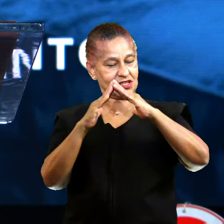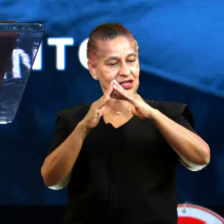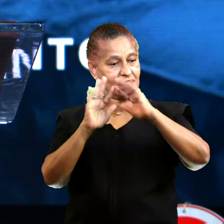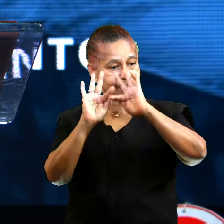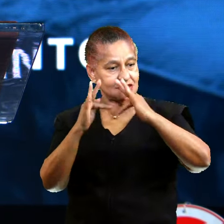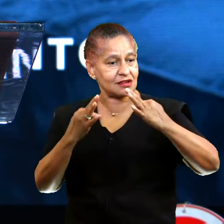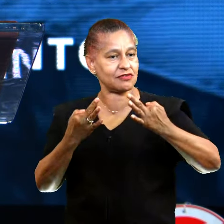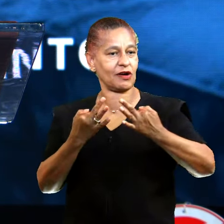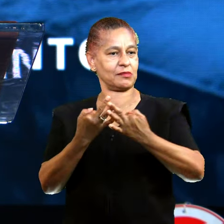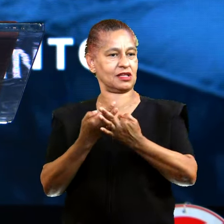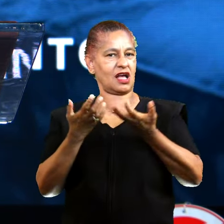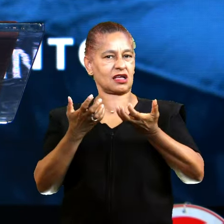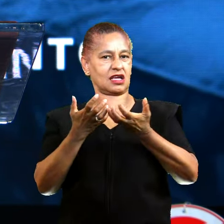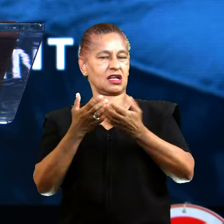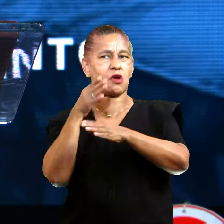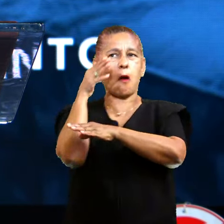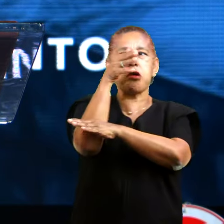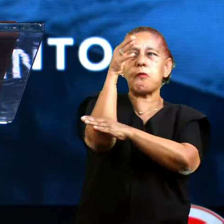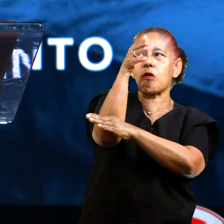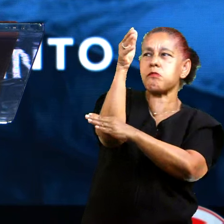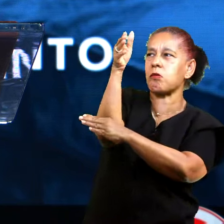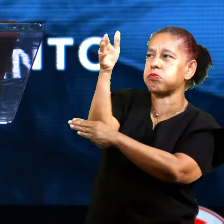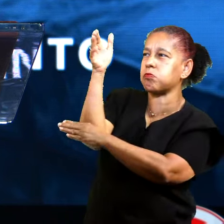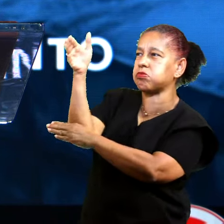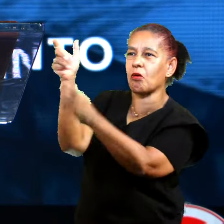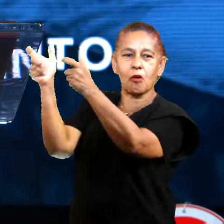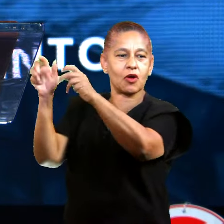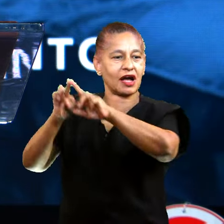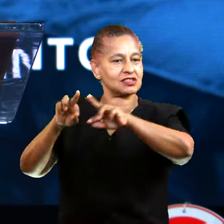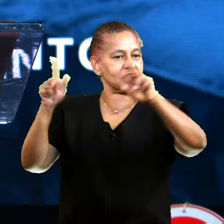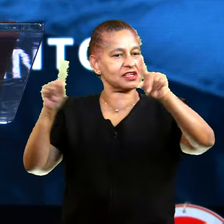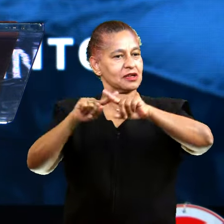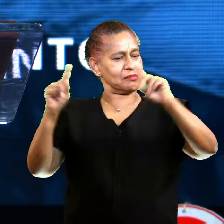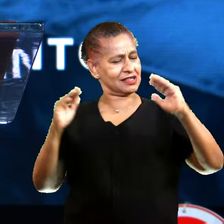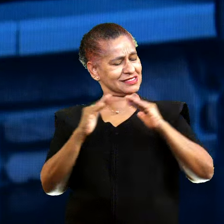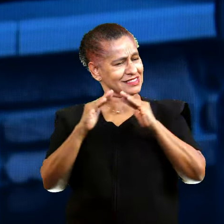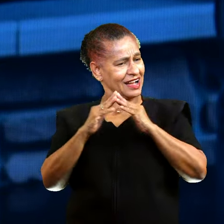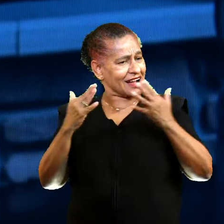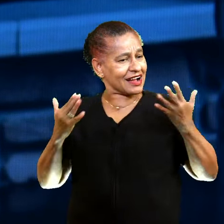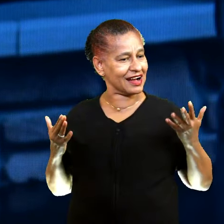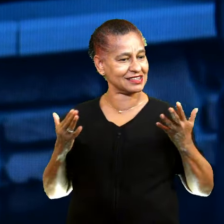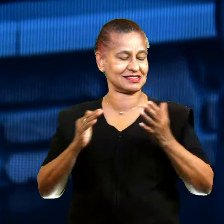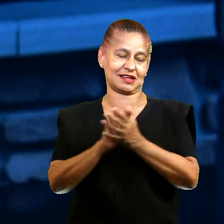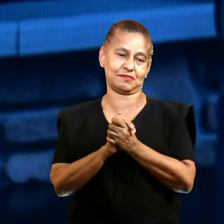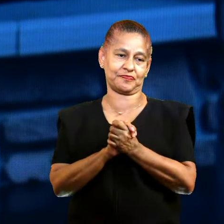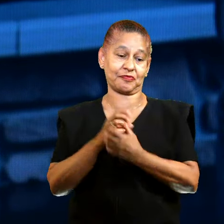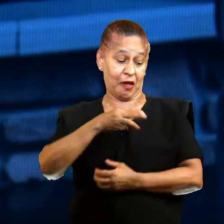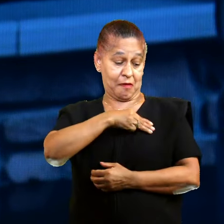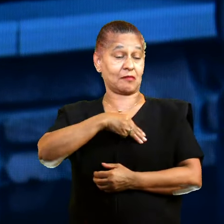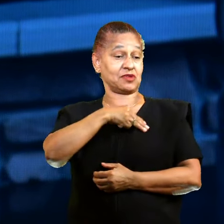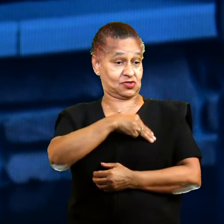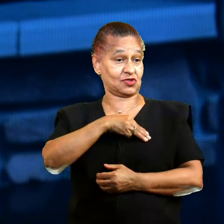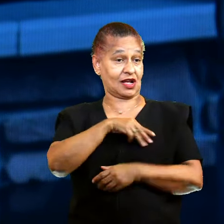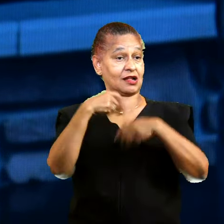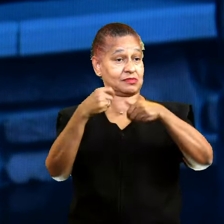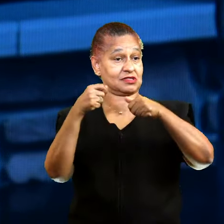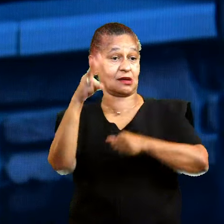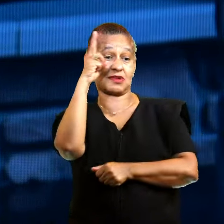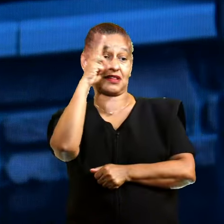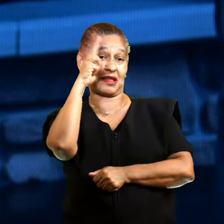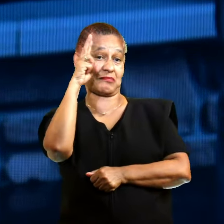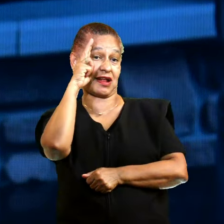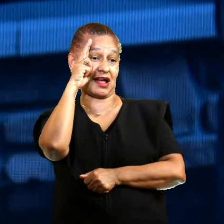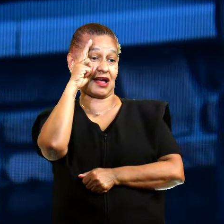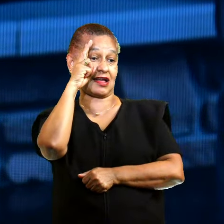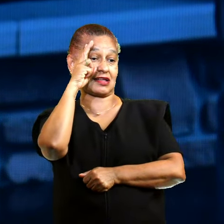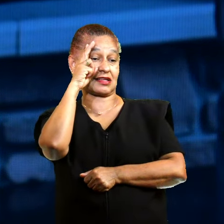Jesus está dizendo para nós hoje, nesse tempo de missionar, tudo começa lá na sua casa, homem, você sacerdote